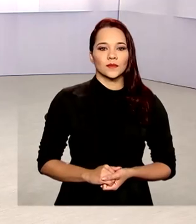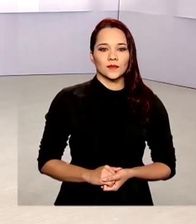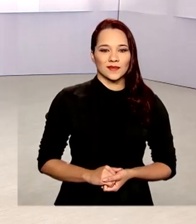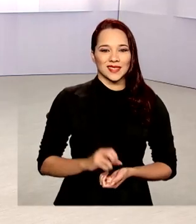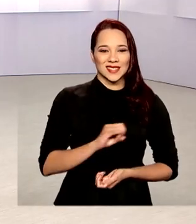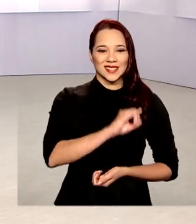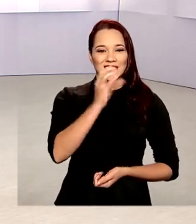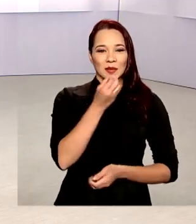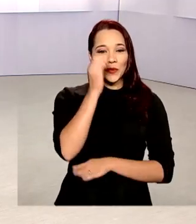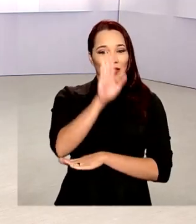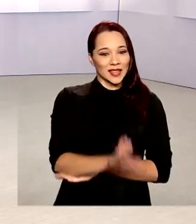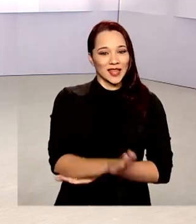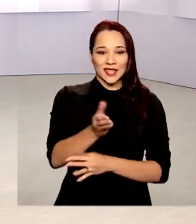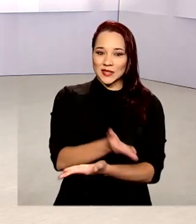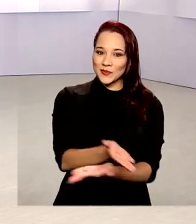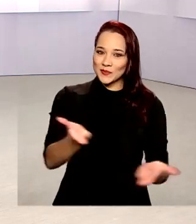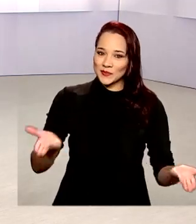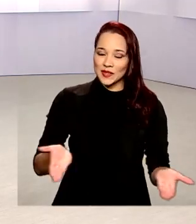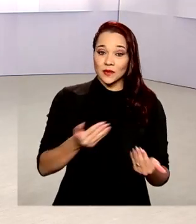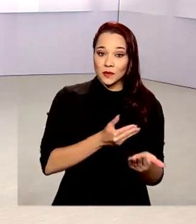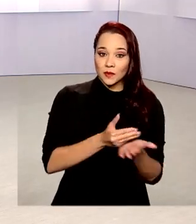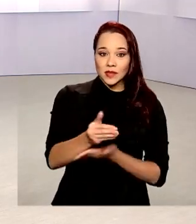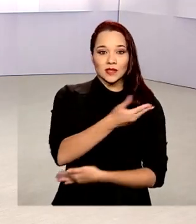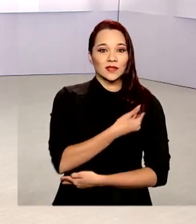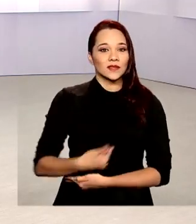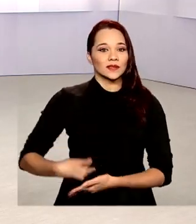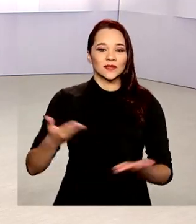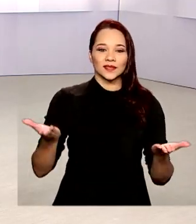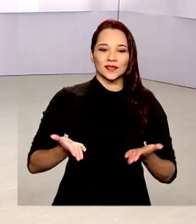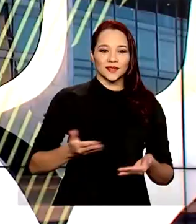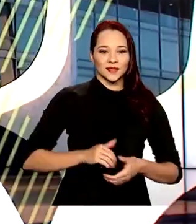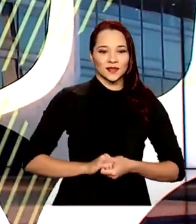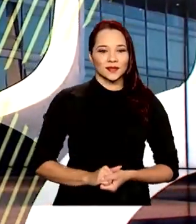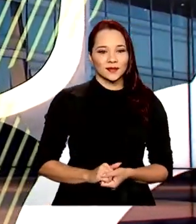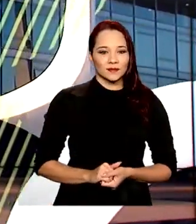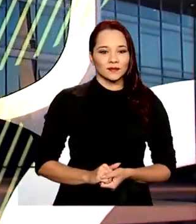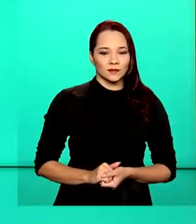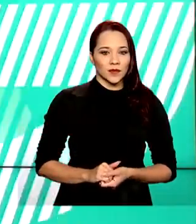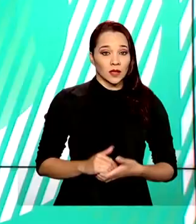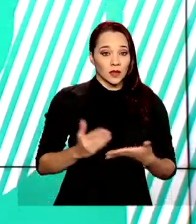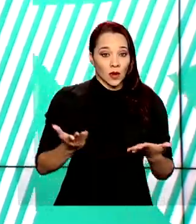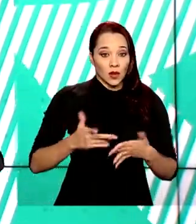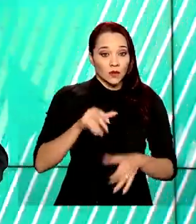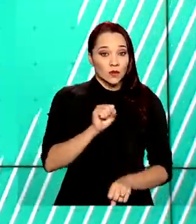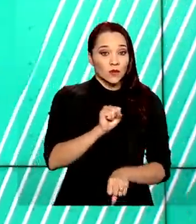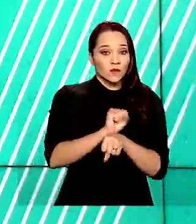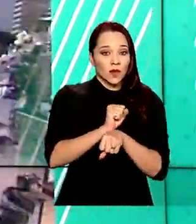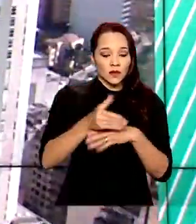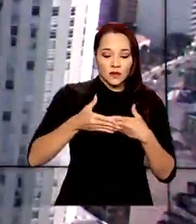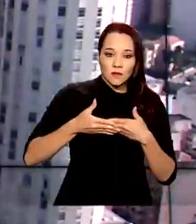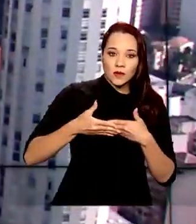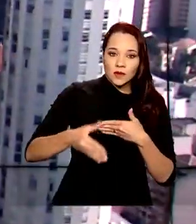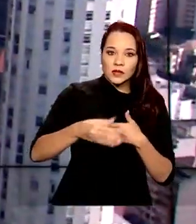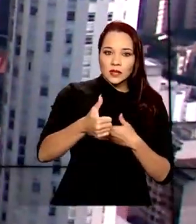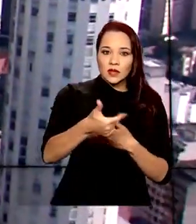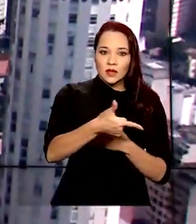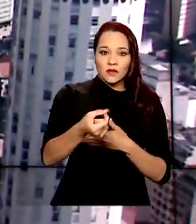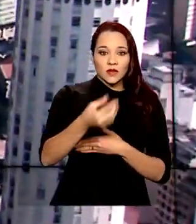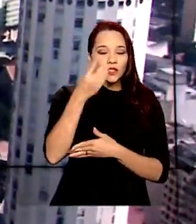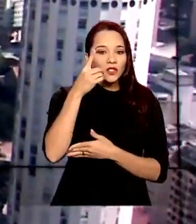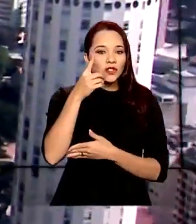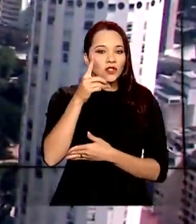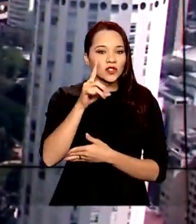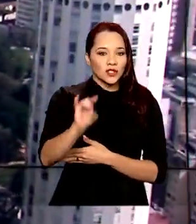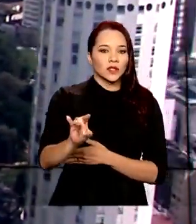Olá, boa tarde para você. Já estamos no ar com o governo agora. Estão suspensos por 120 dias os